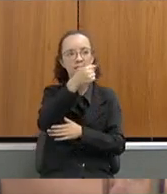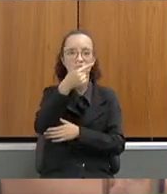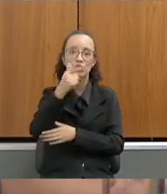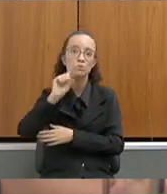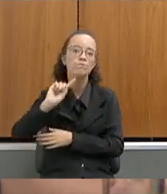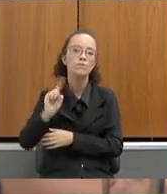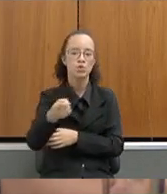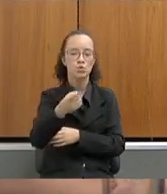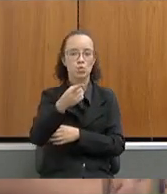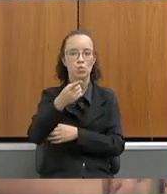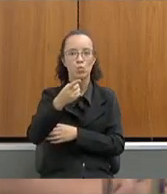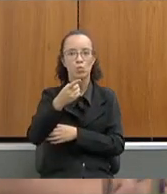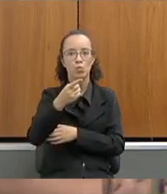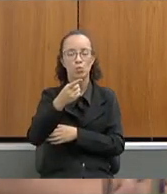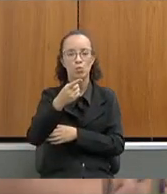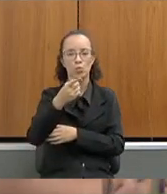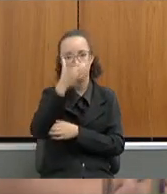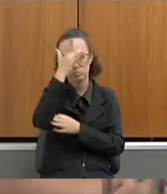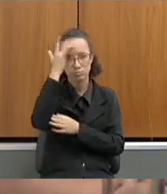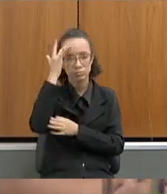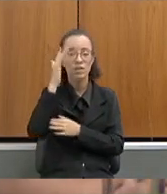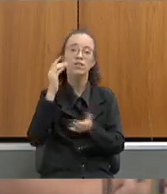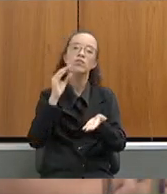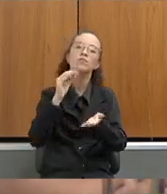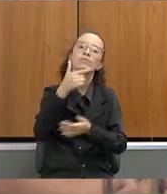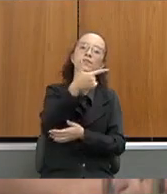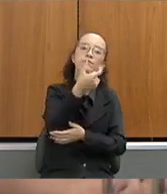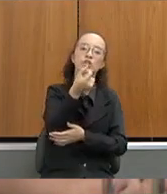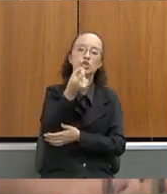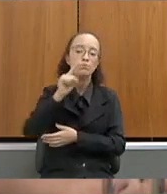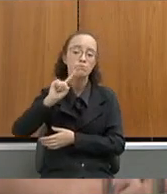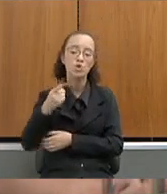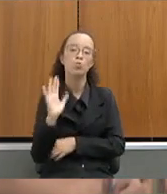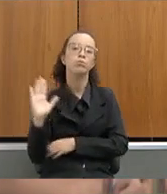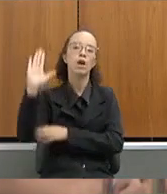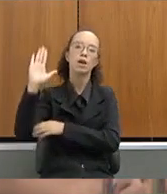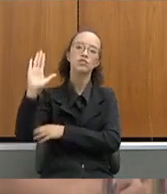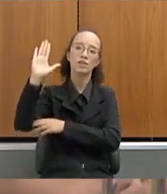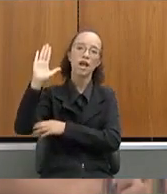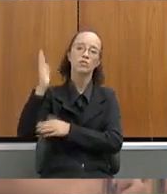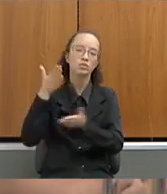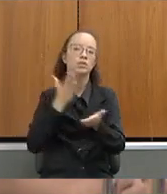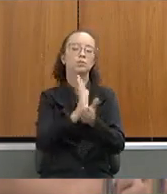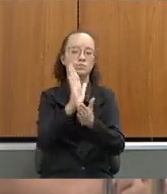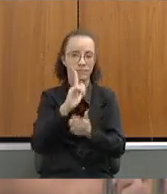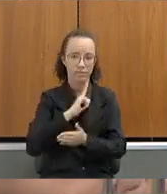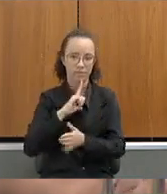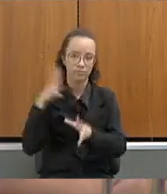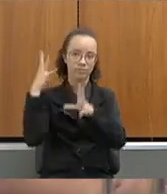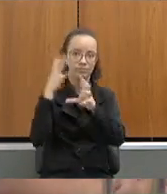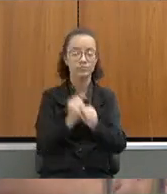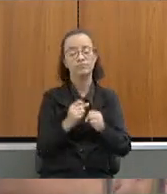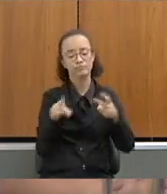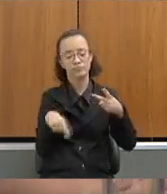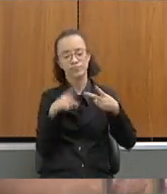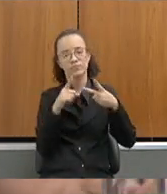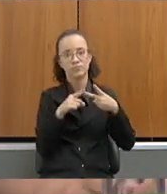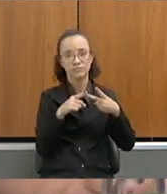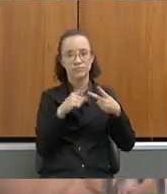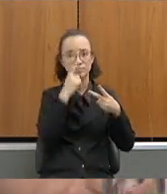temos aí um saldo de quase mais de 20 mil candidatos classificados aprovados. E a segunda questão